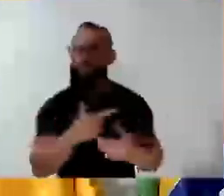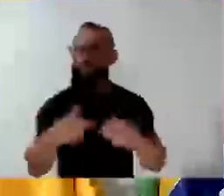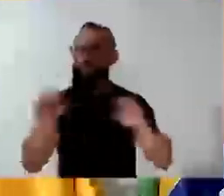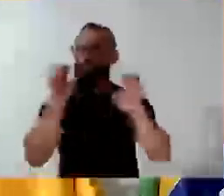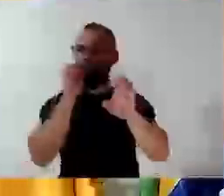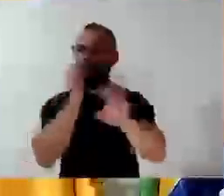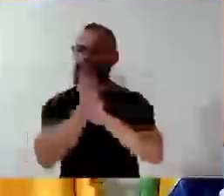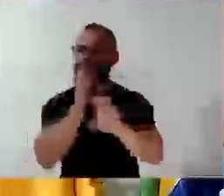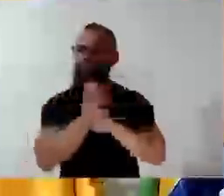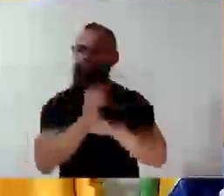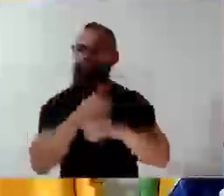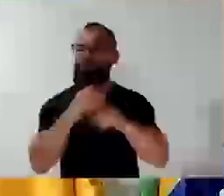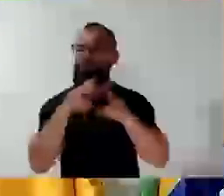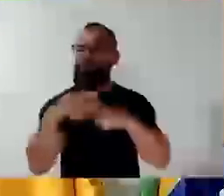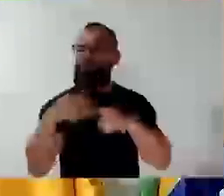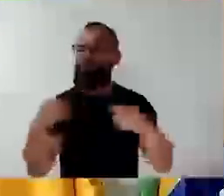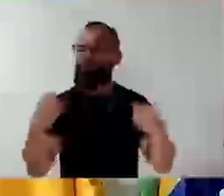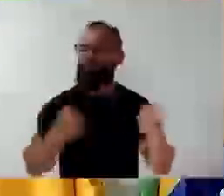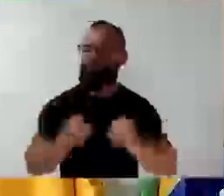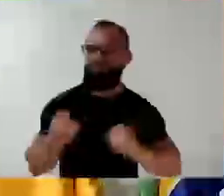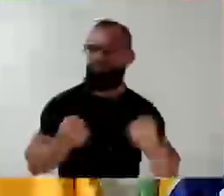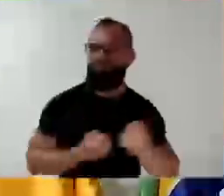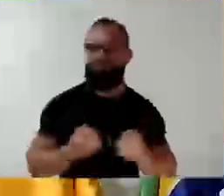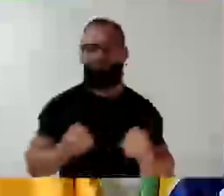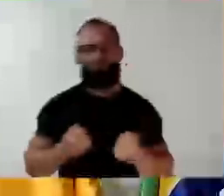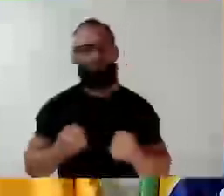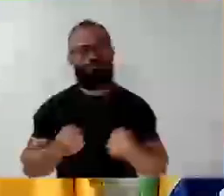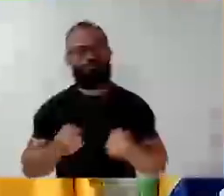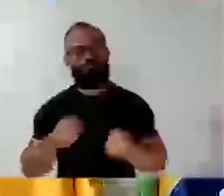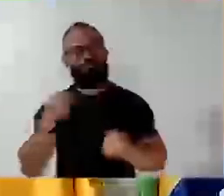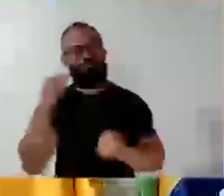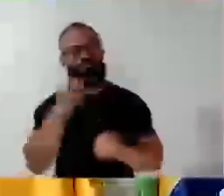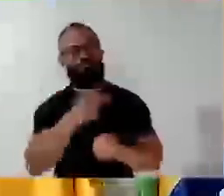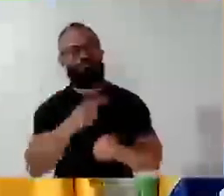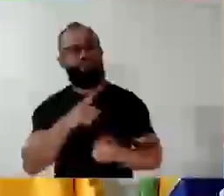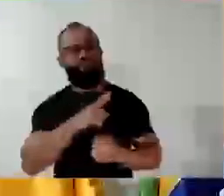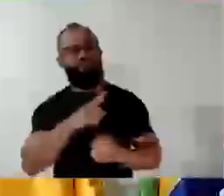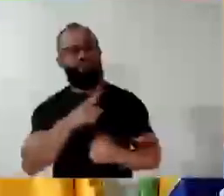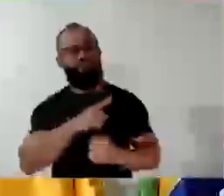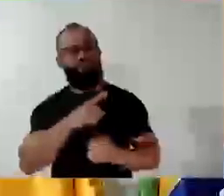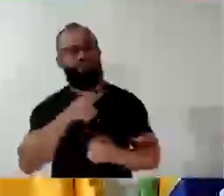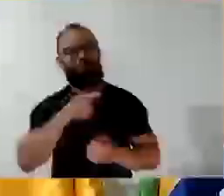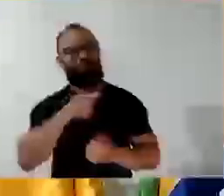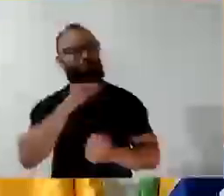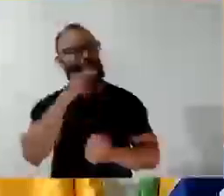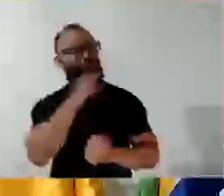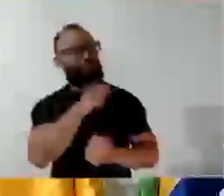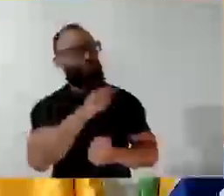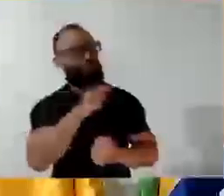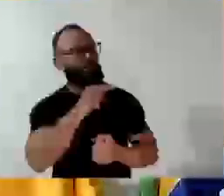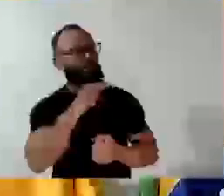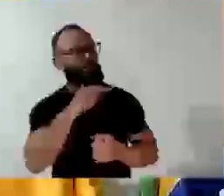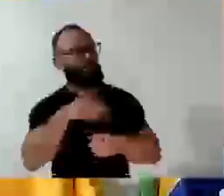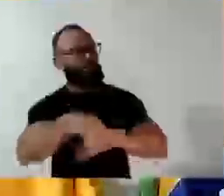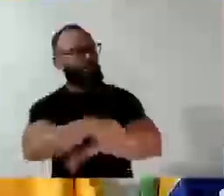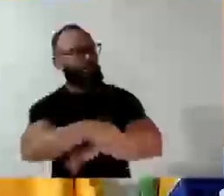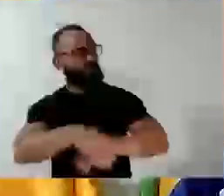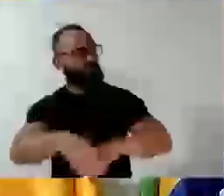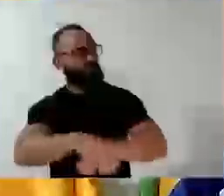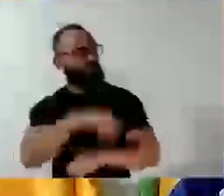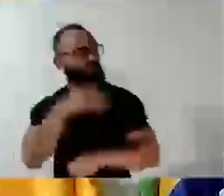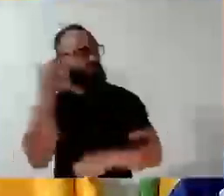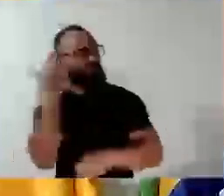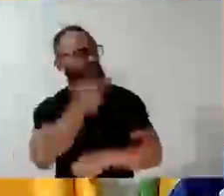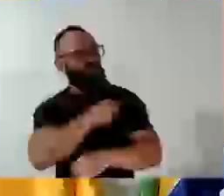mude? Até quando nós vamos ter aquela barrica escandalosa, feia, horrorosa, numa das mais bonitas avenidas do nosso